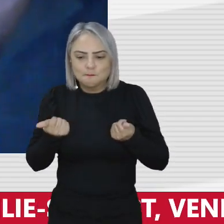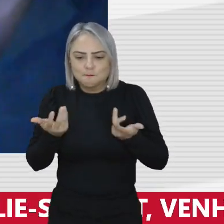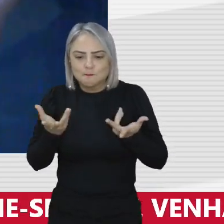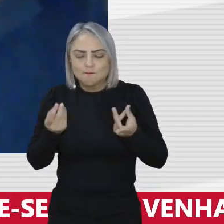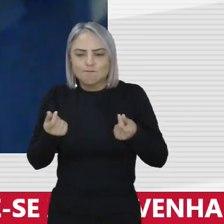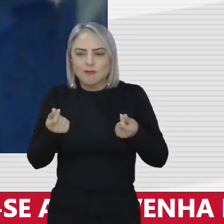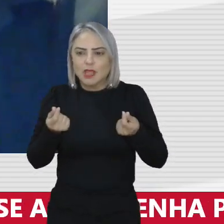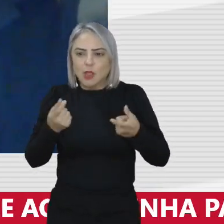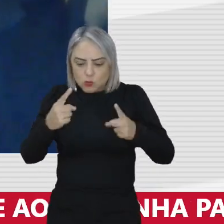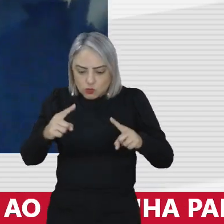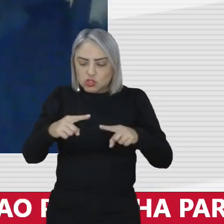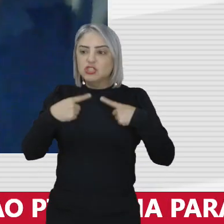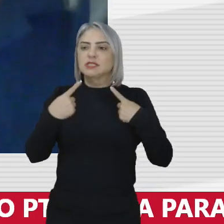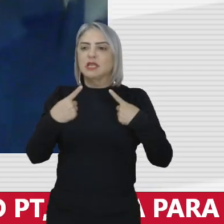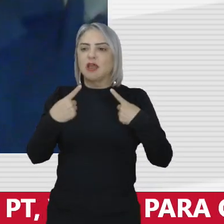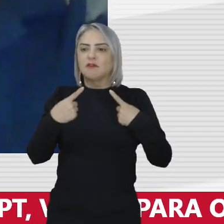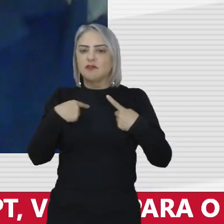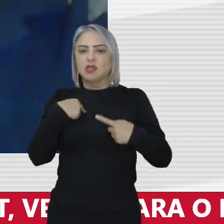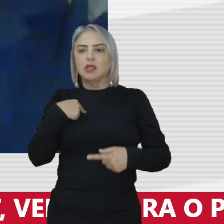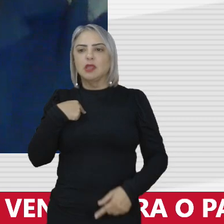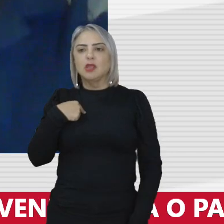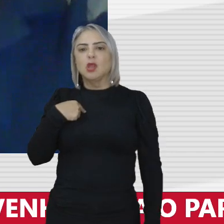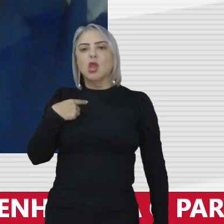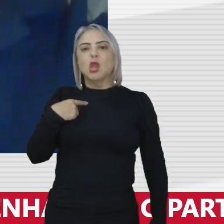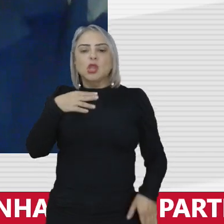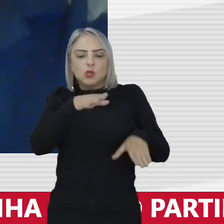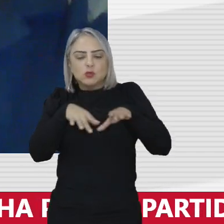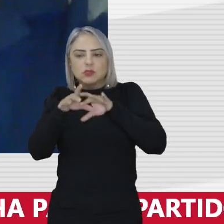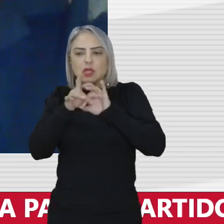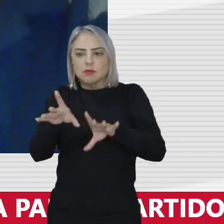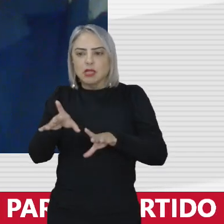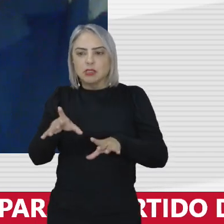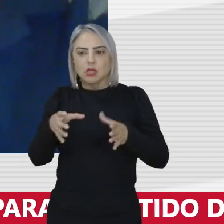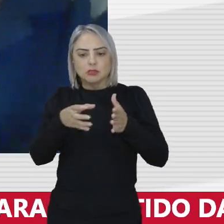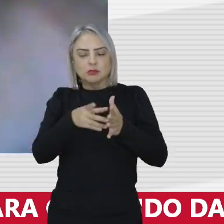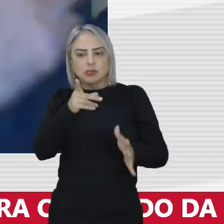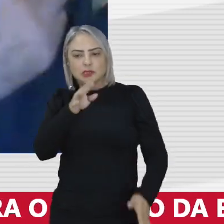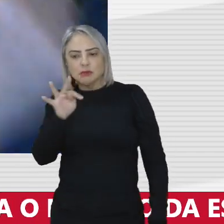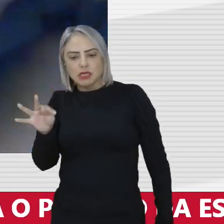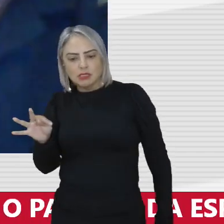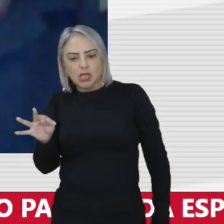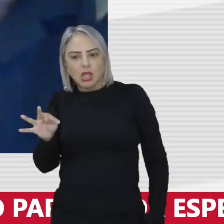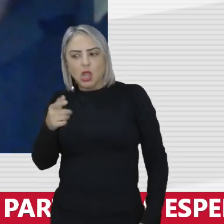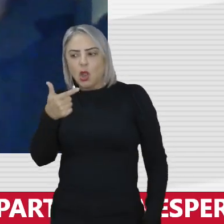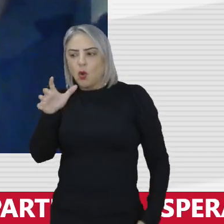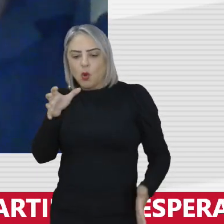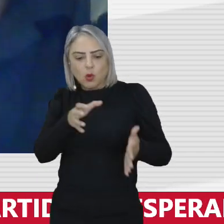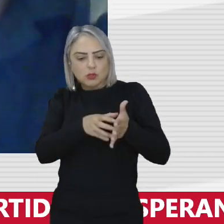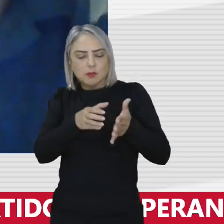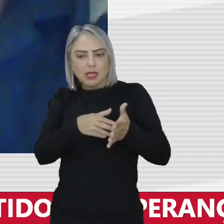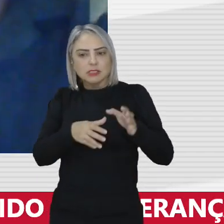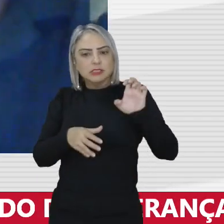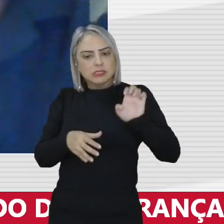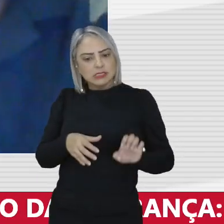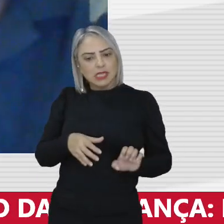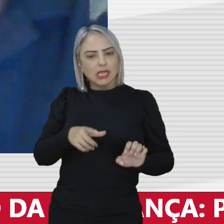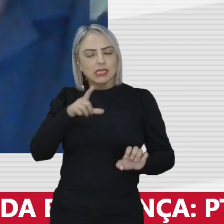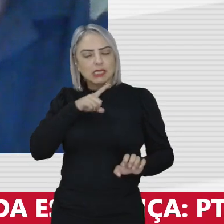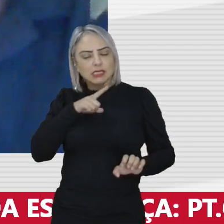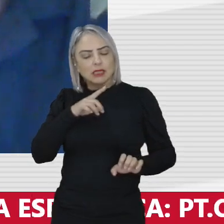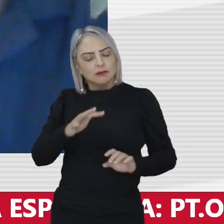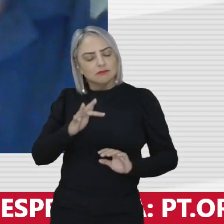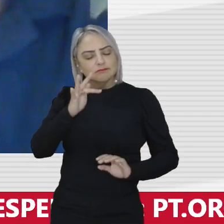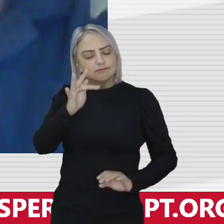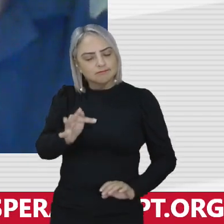aquele desafio que os democratas que são do partido dos trabalhadores que são de outros partidos também eles tem pela